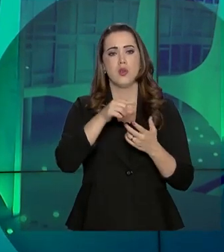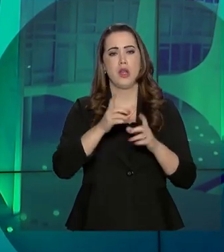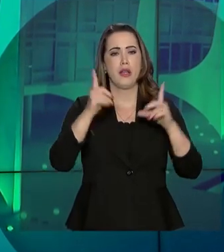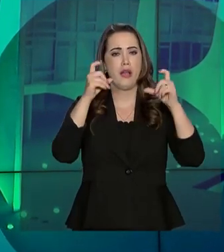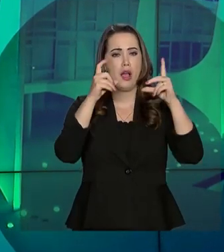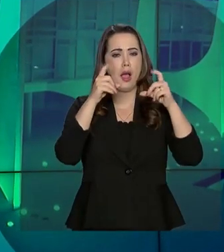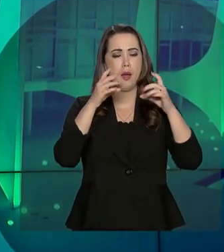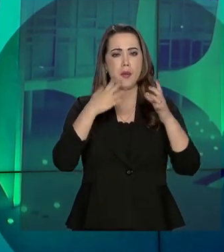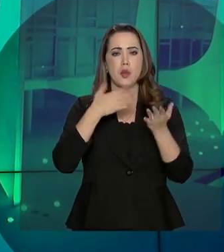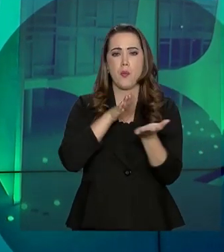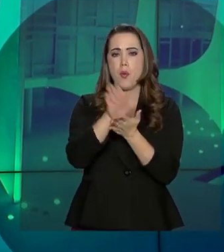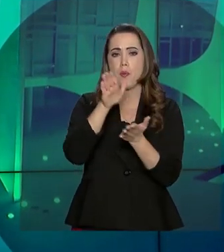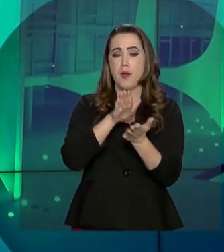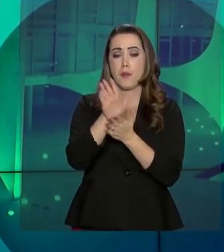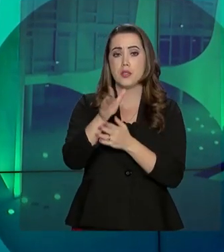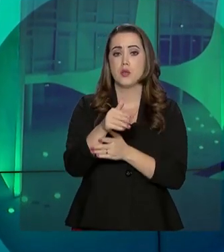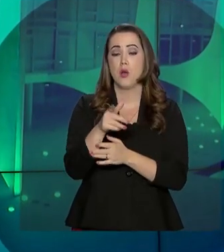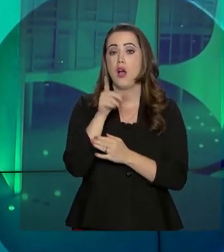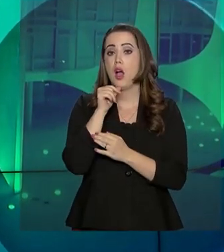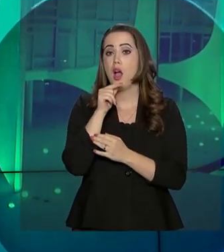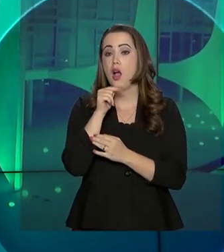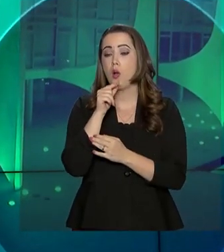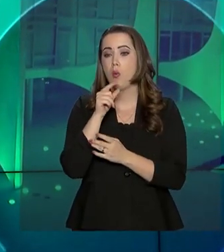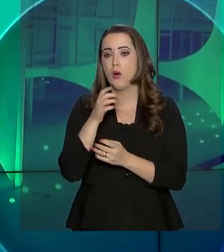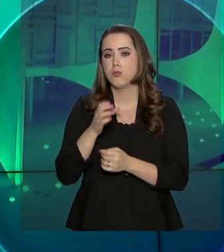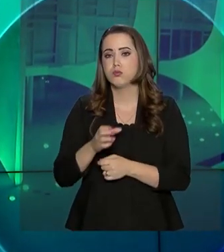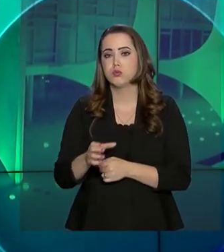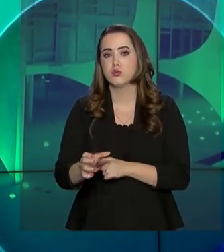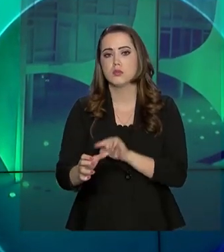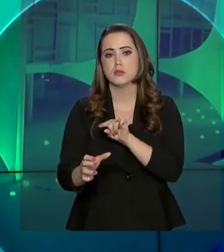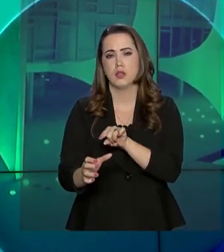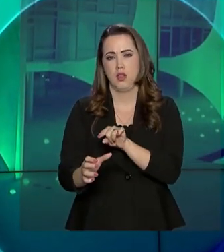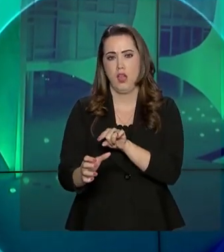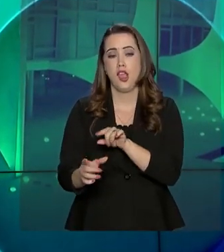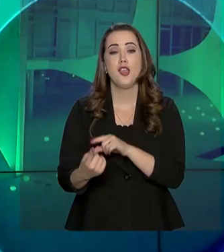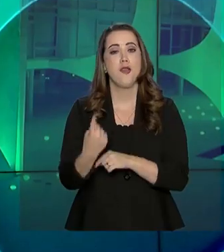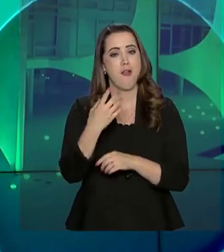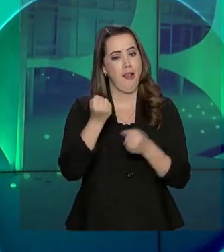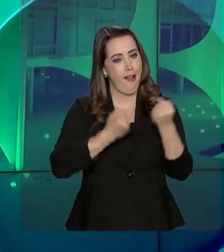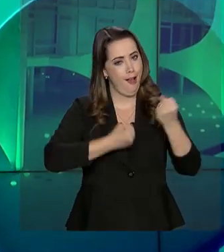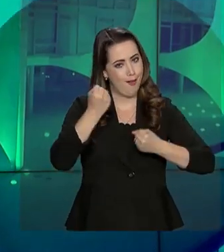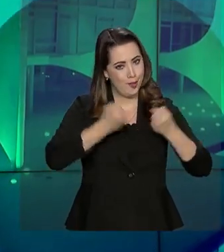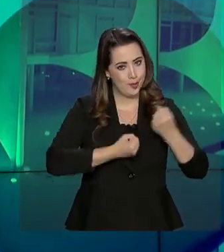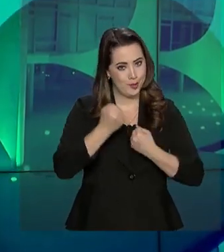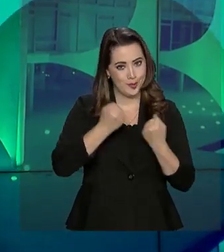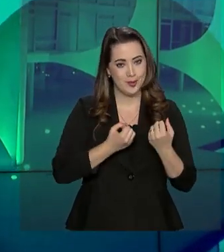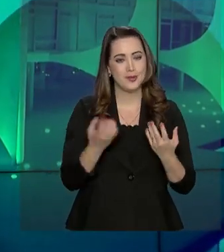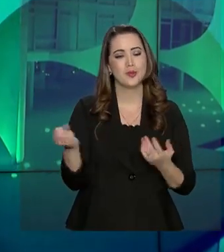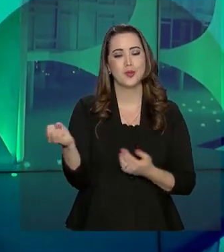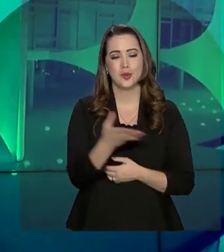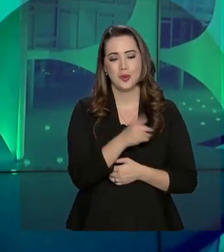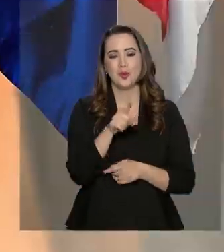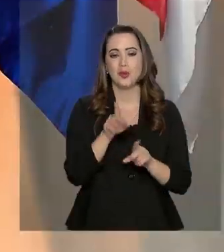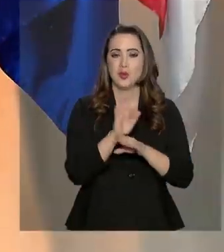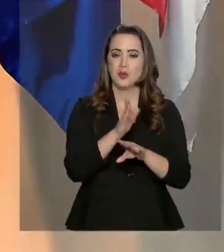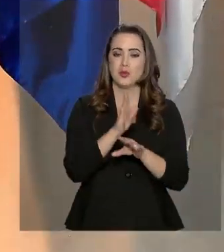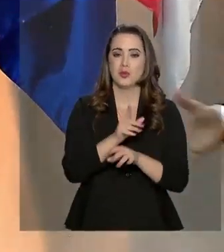carro zero quilômetro foram entregues aos municípios para essa tarefa de ajudar a quem tanto já viveu.